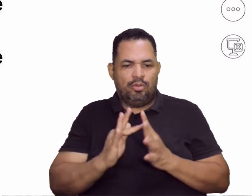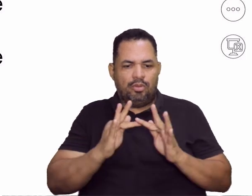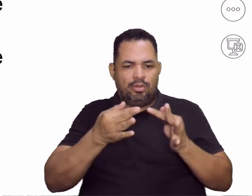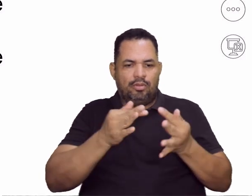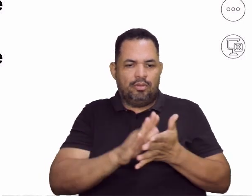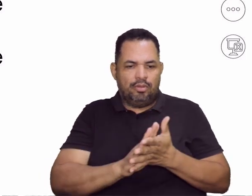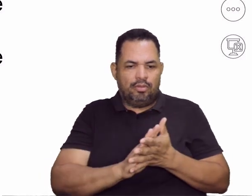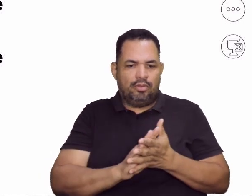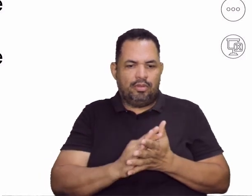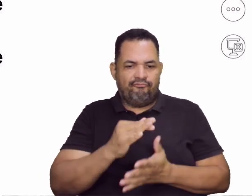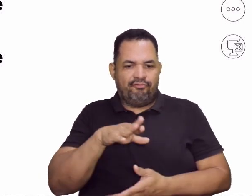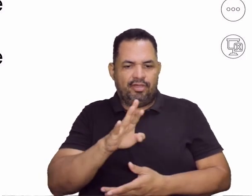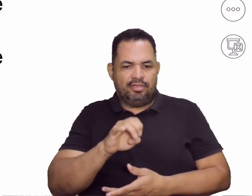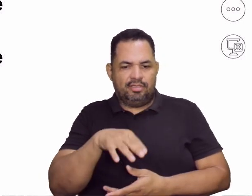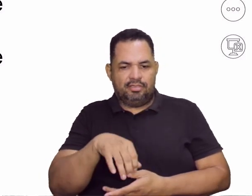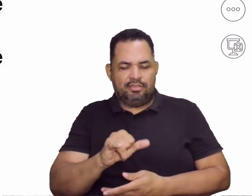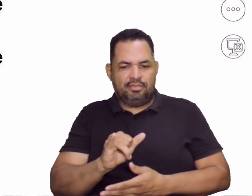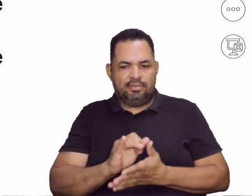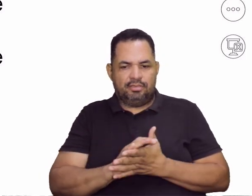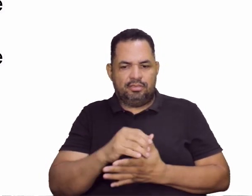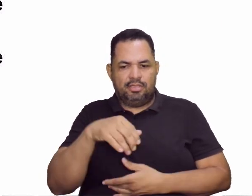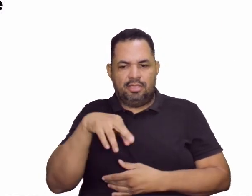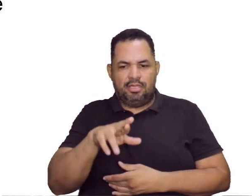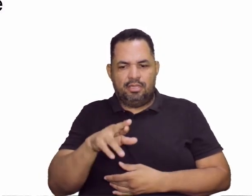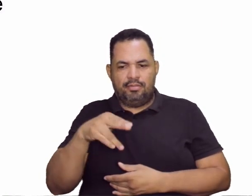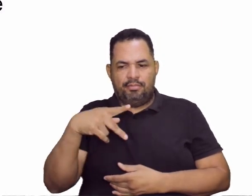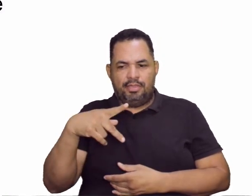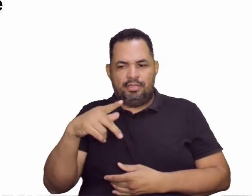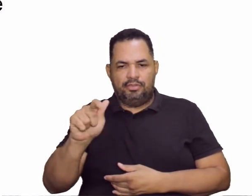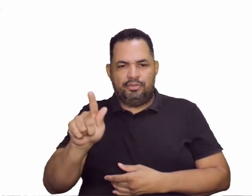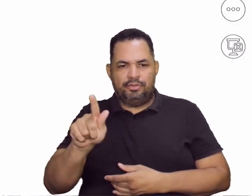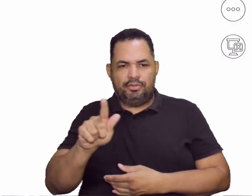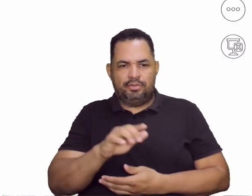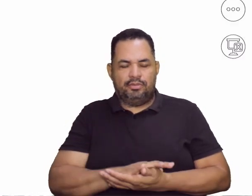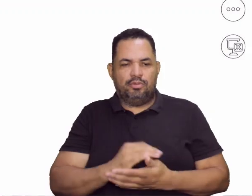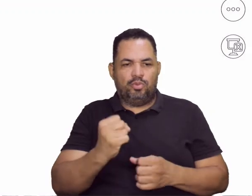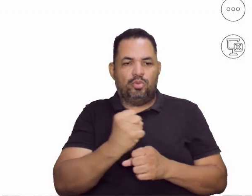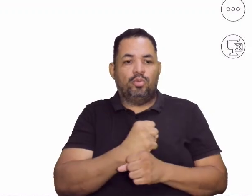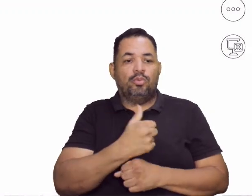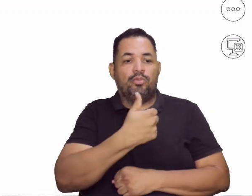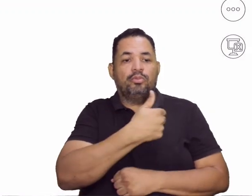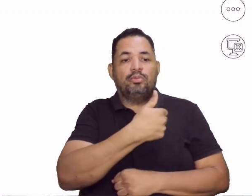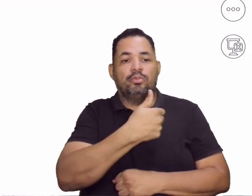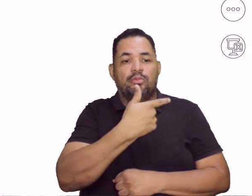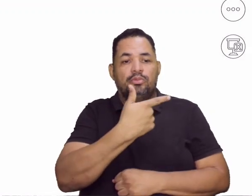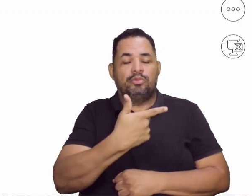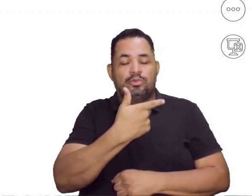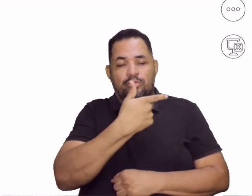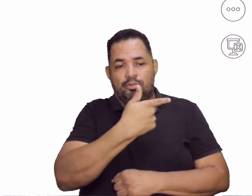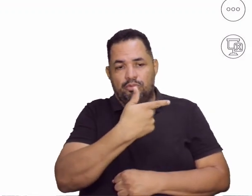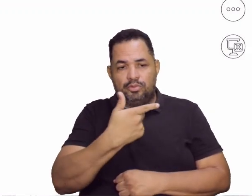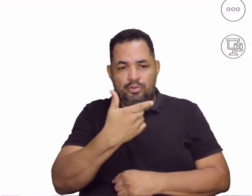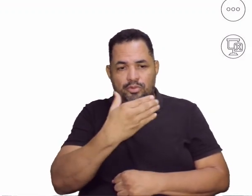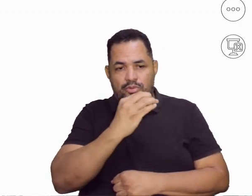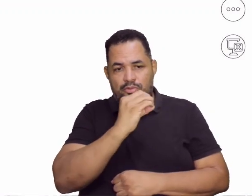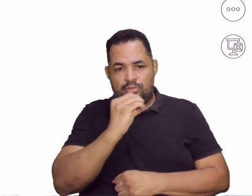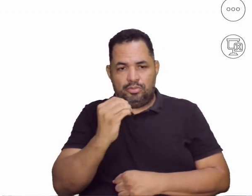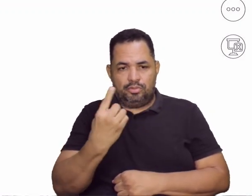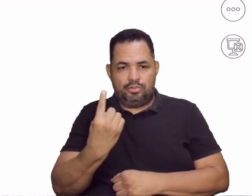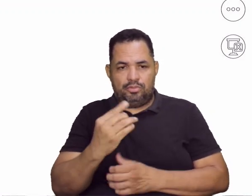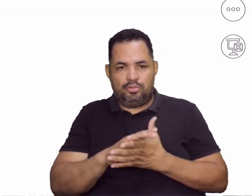Fantasy, um jogo de RPG. Em 2001, nós temos aí o Xbox.